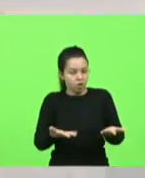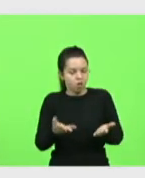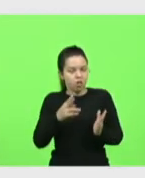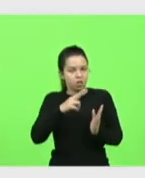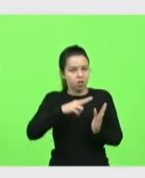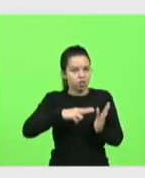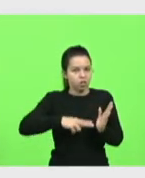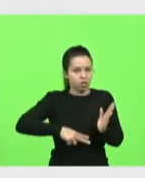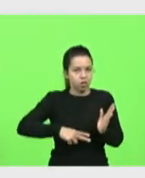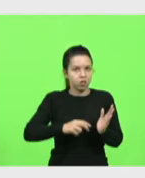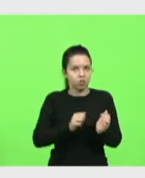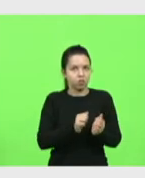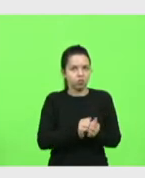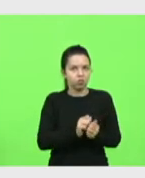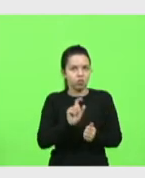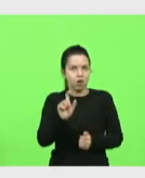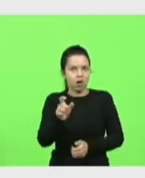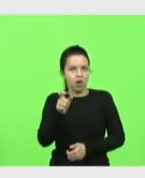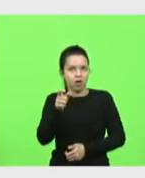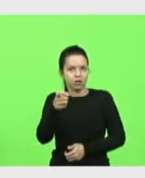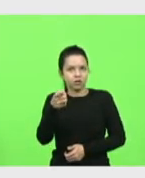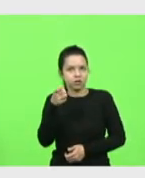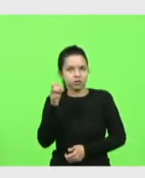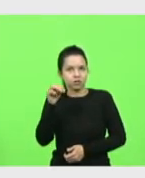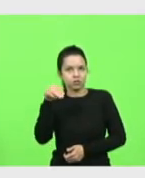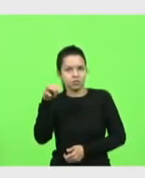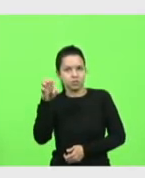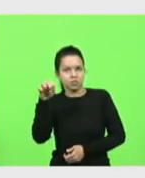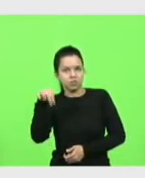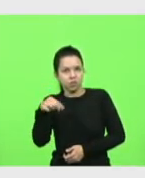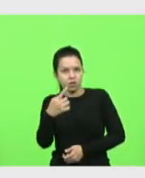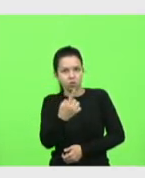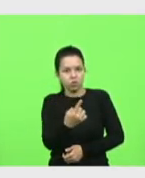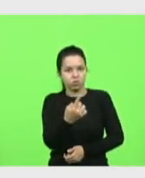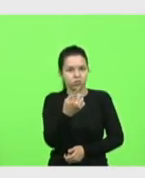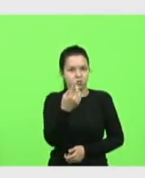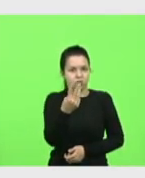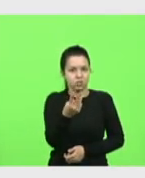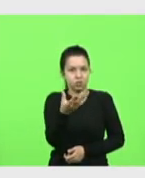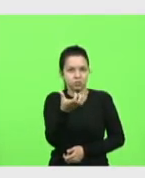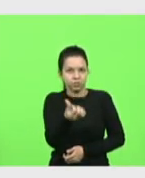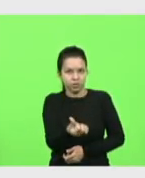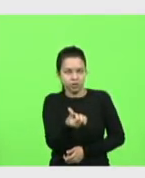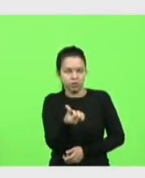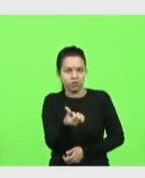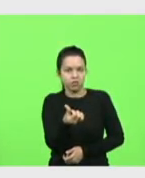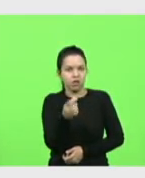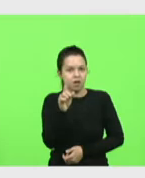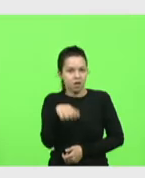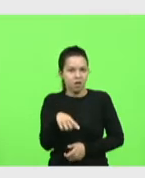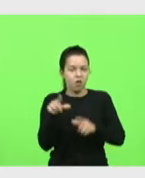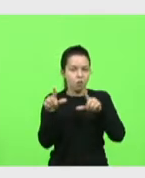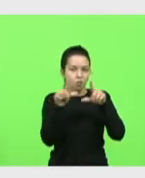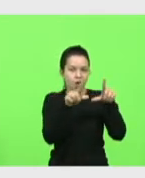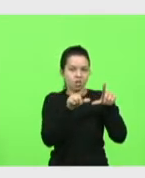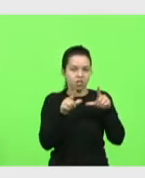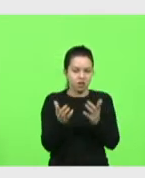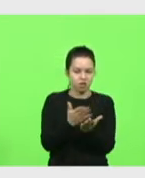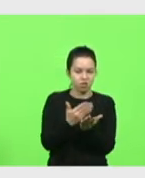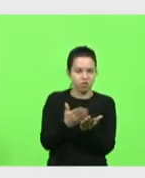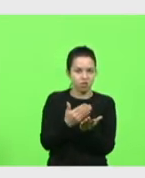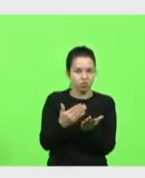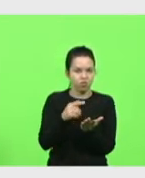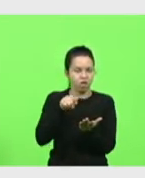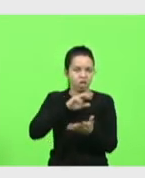136 até com os heróis em quadrinho eles estão avacalhando imagina tu que sempre